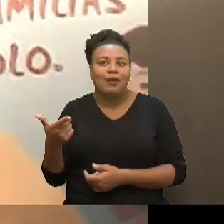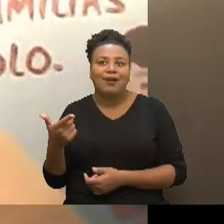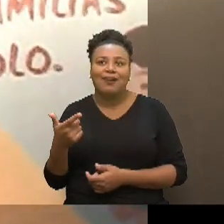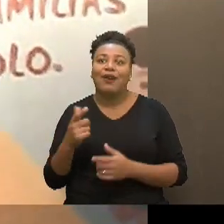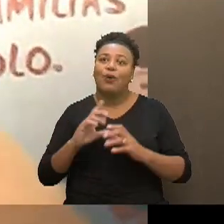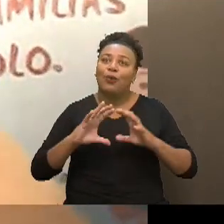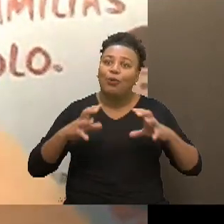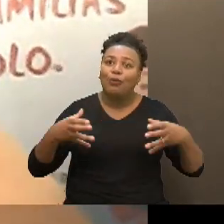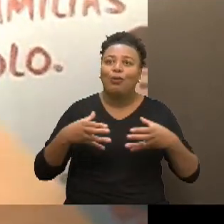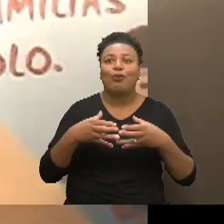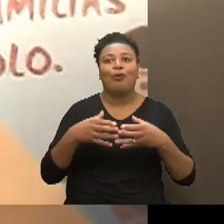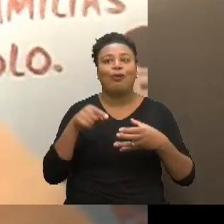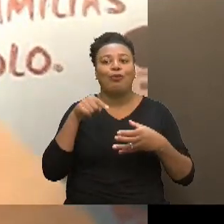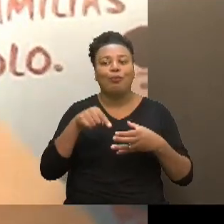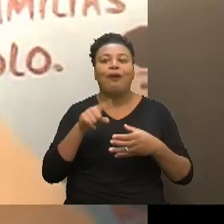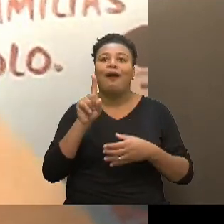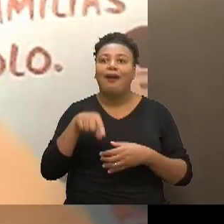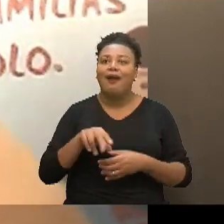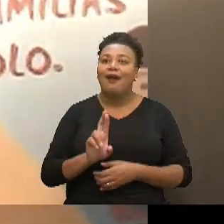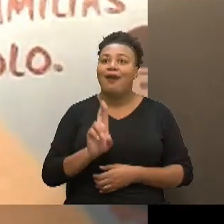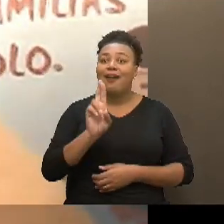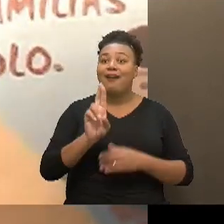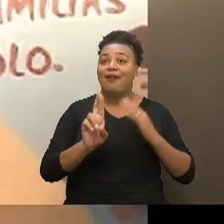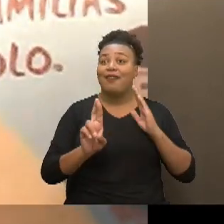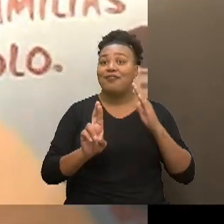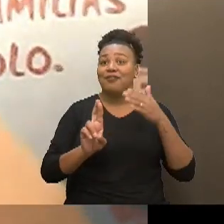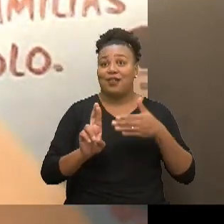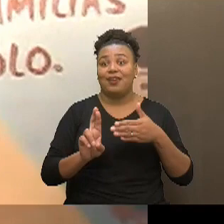o coletivo acabou se tornando uma referência né